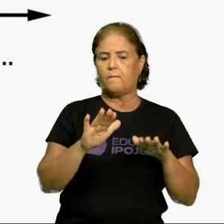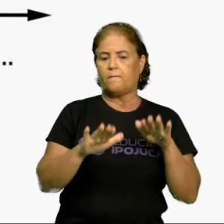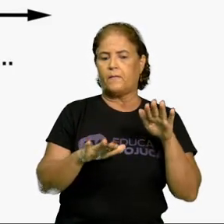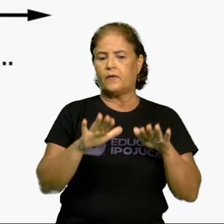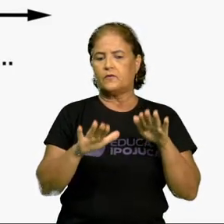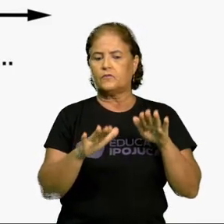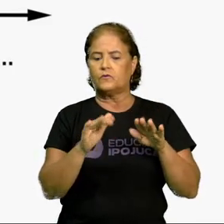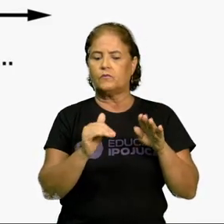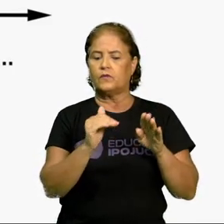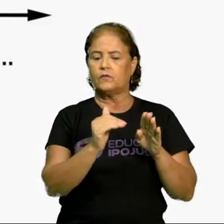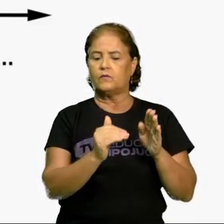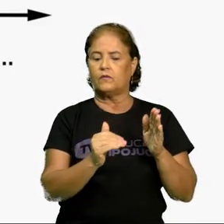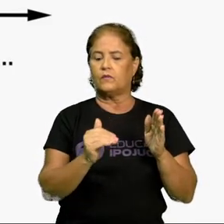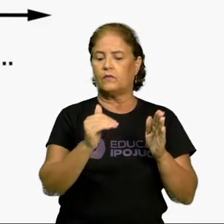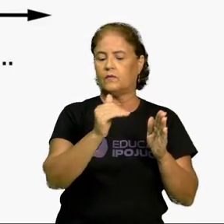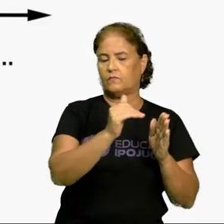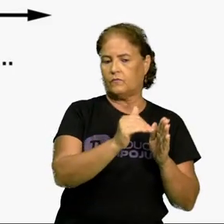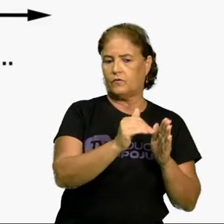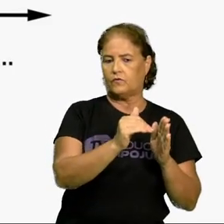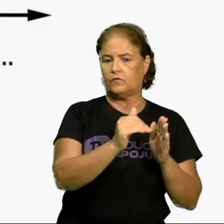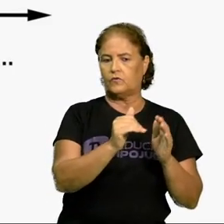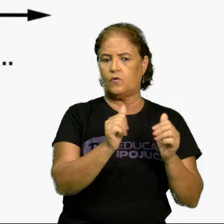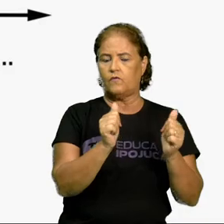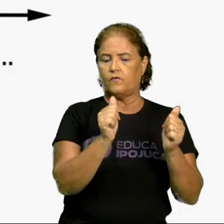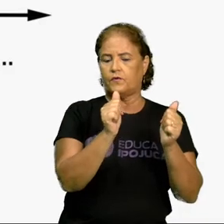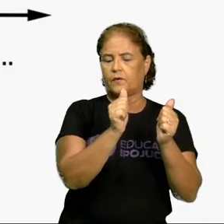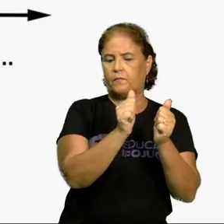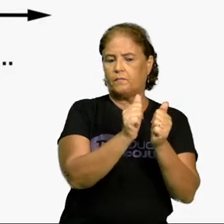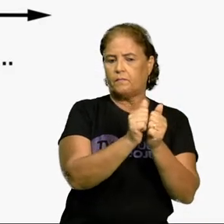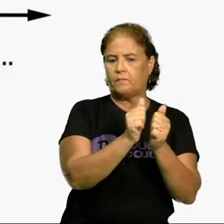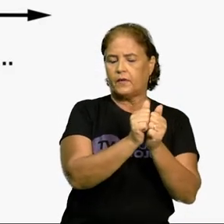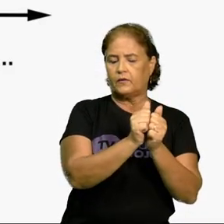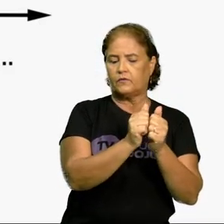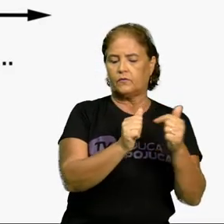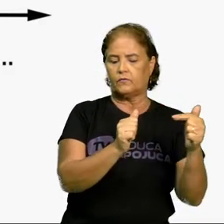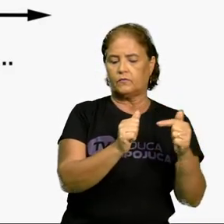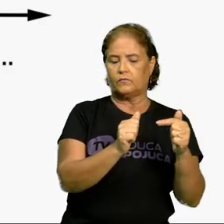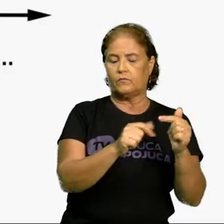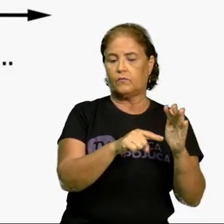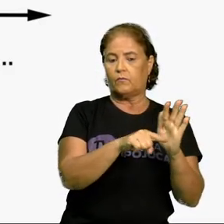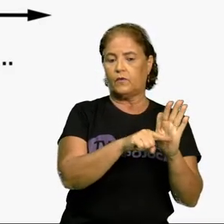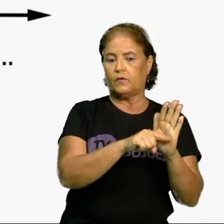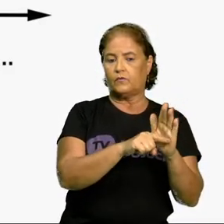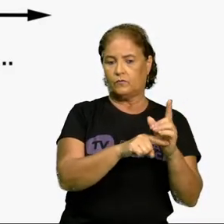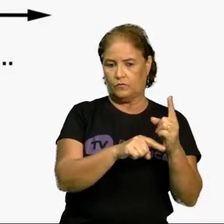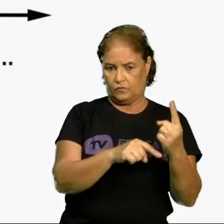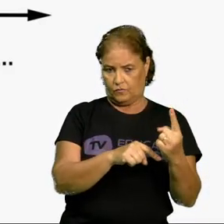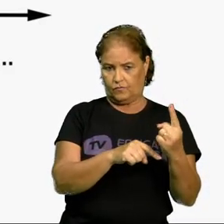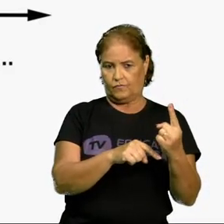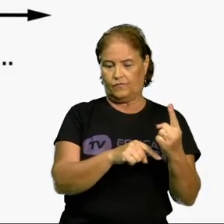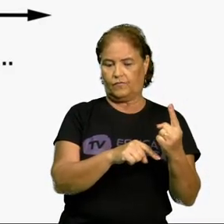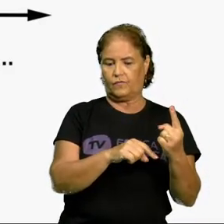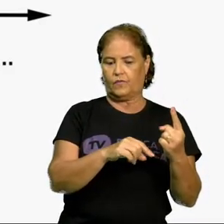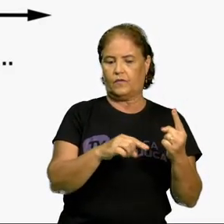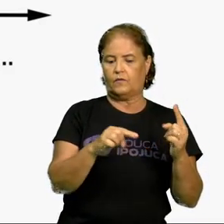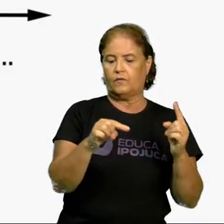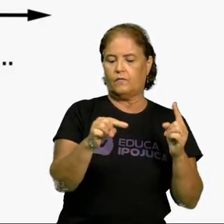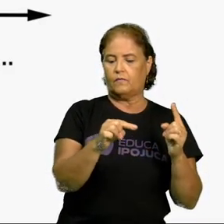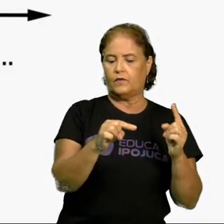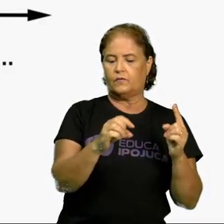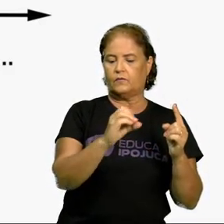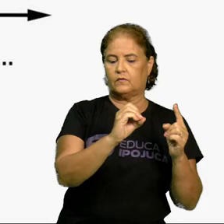meio. Então, vai ficar ali, mais para lá, um pouco perto do menos 1. Então, é menos 0,75.